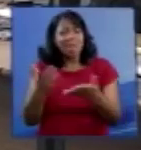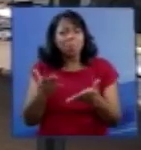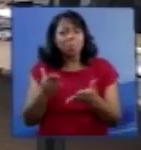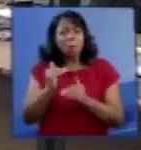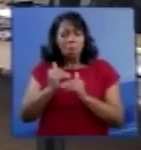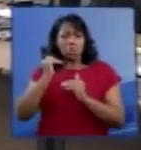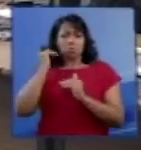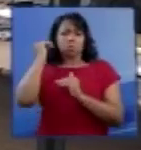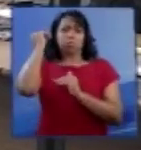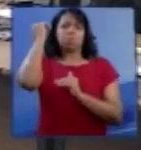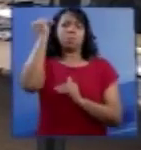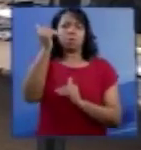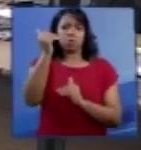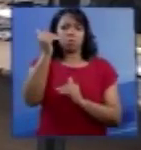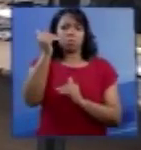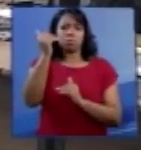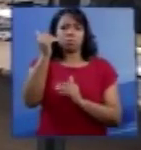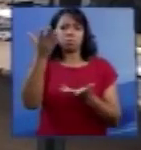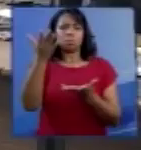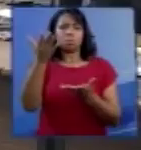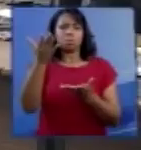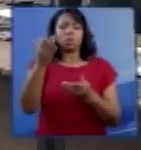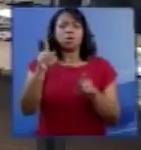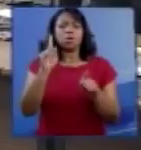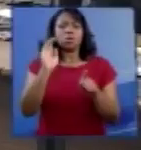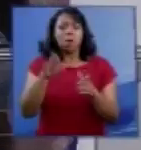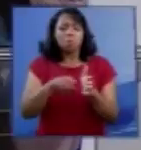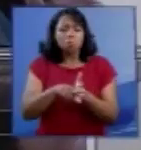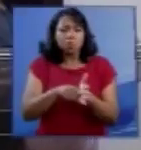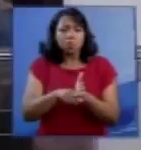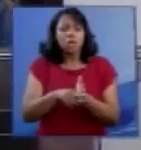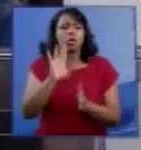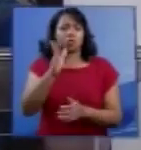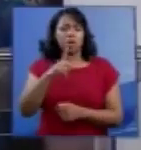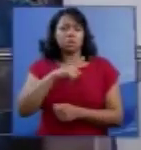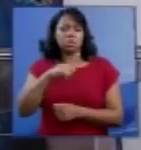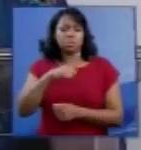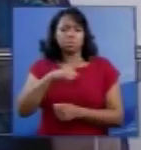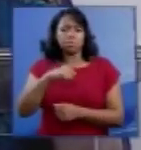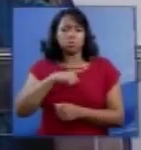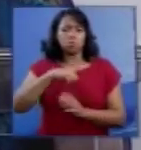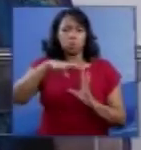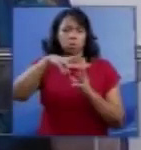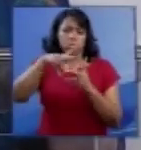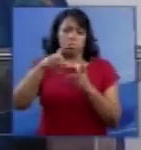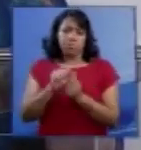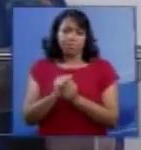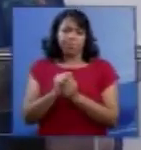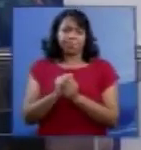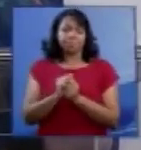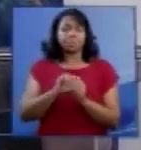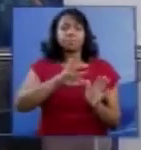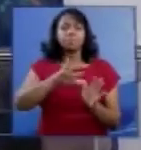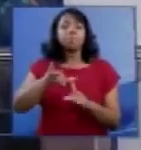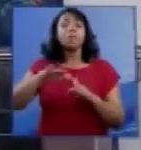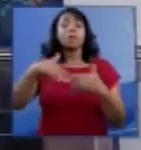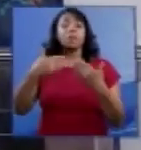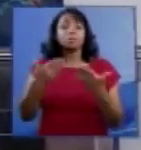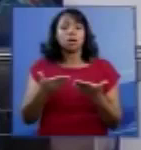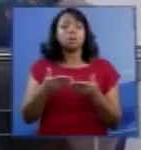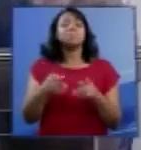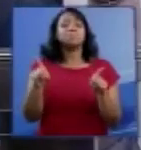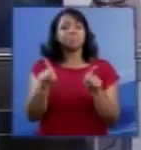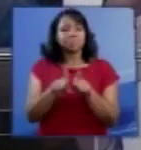ao tempo conferido à existência do universo. Então, para eles